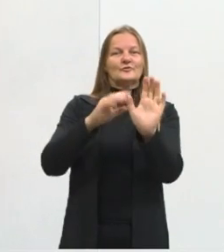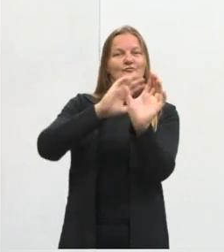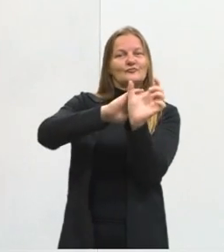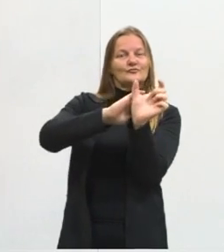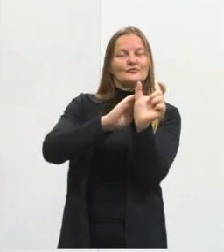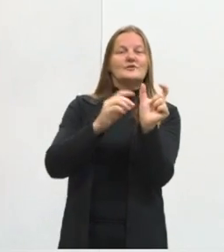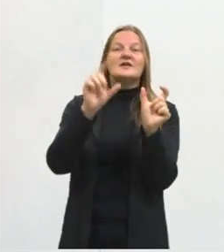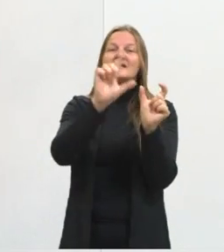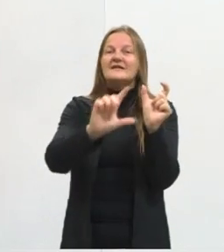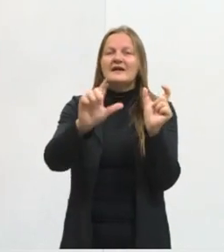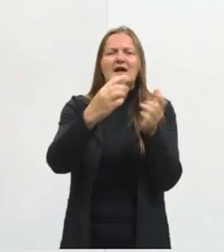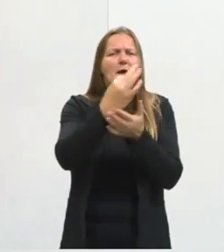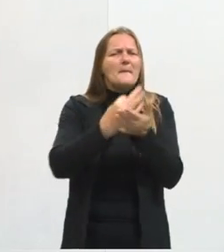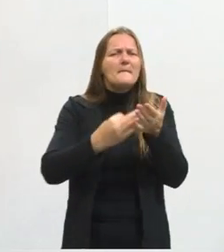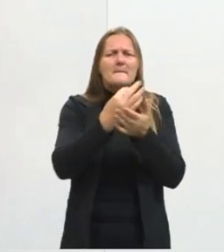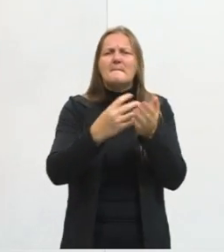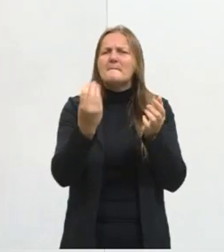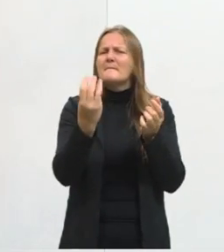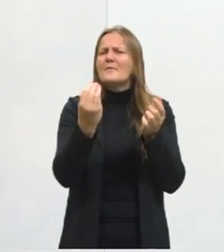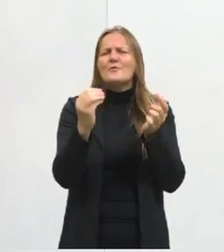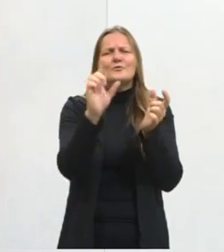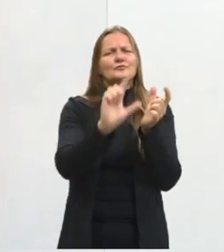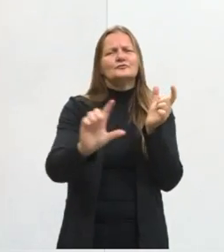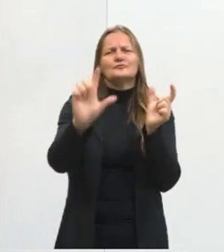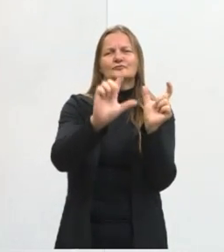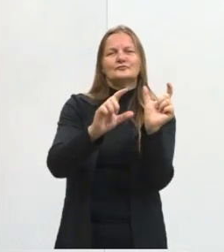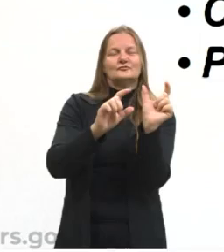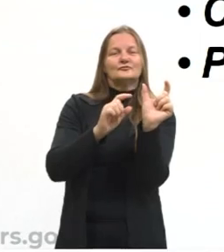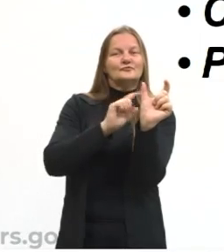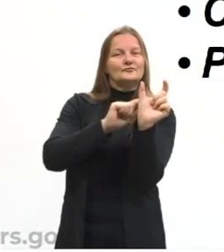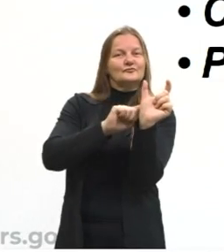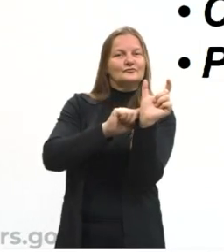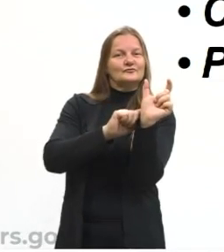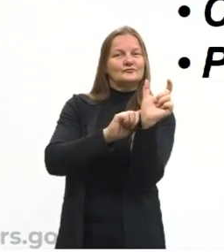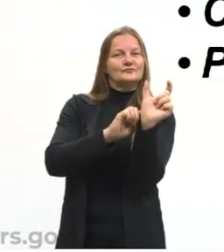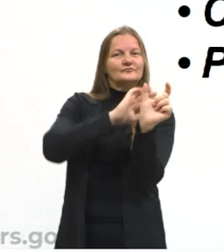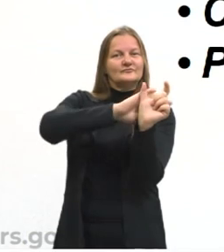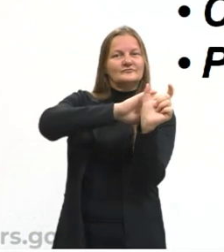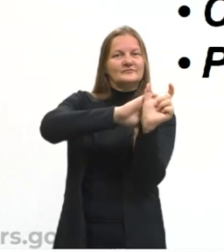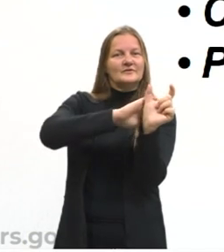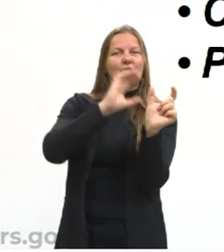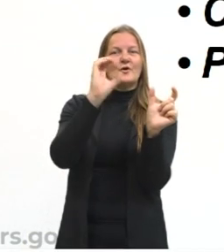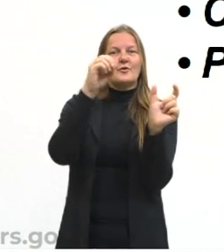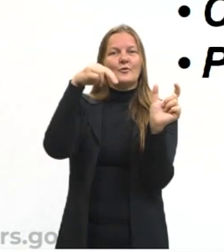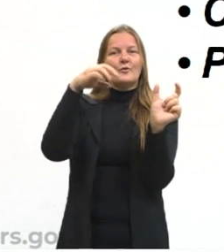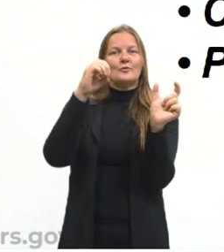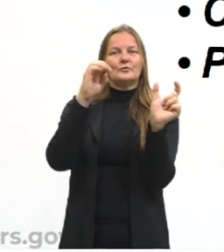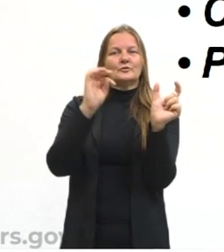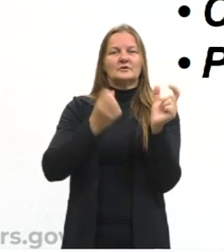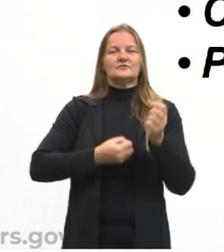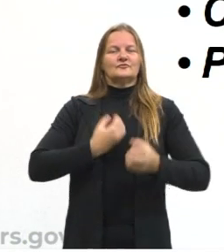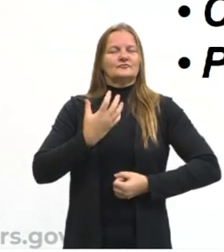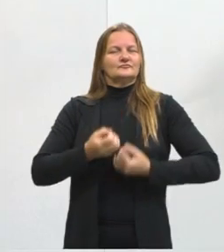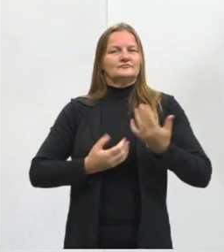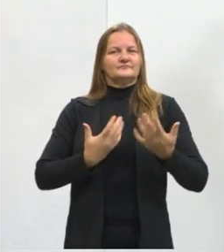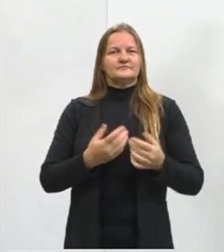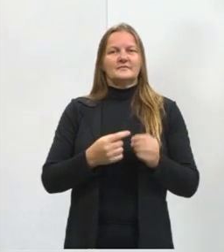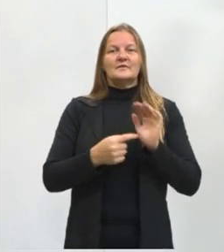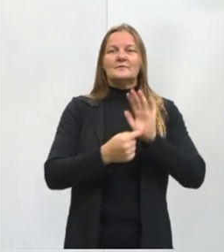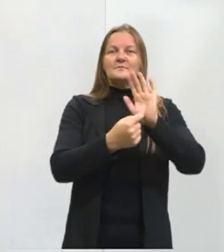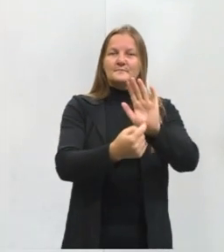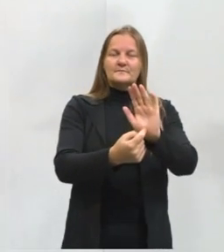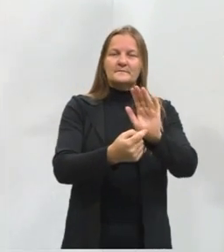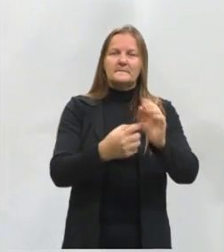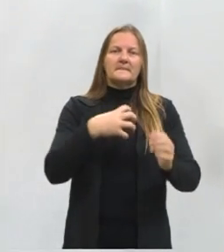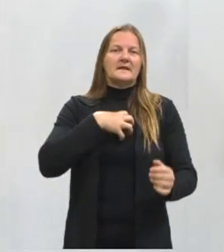conotativo. A linguagem figurada. O sentido figurado. E para trazer, gente,